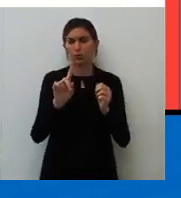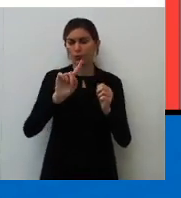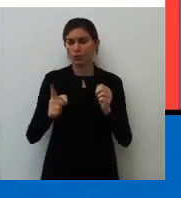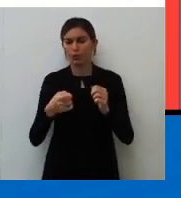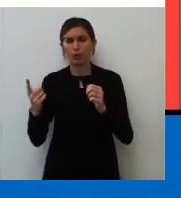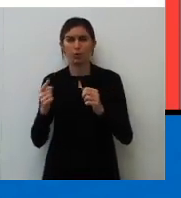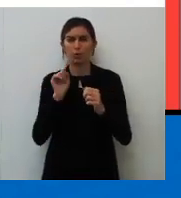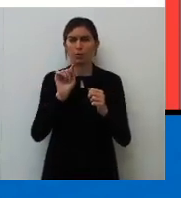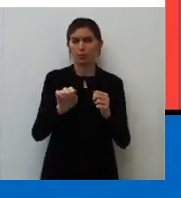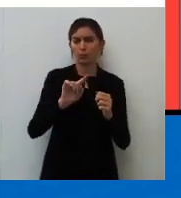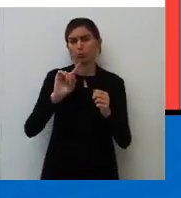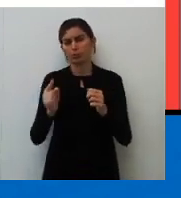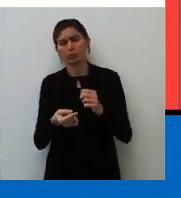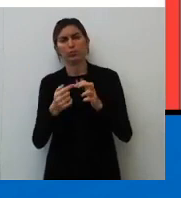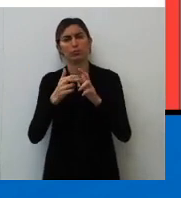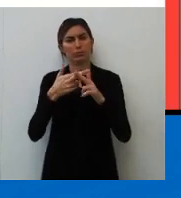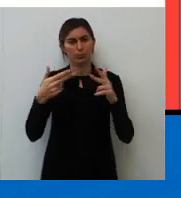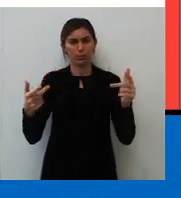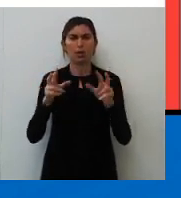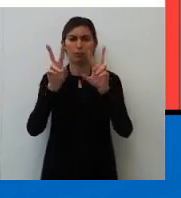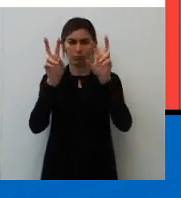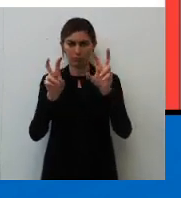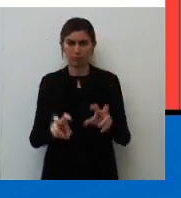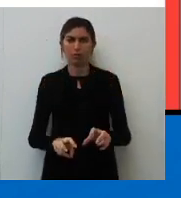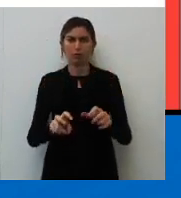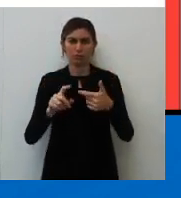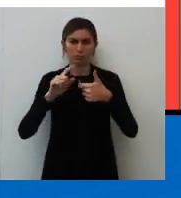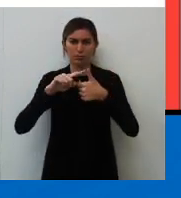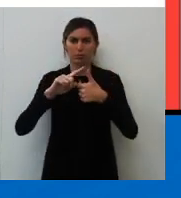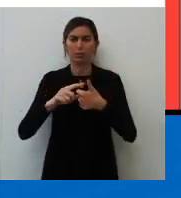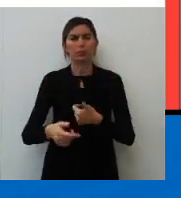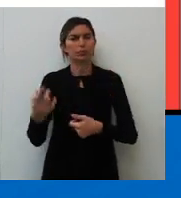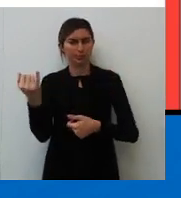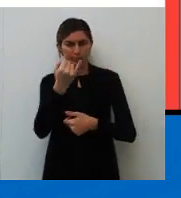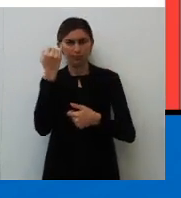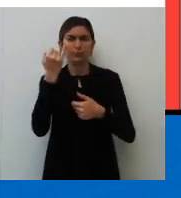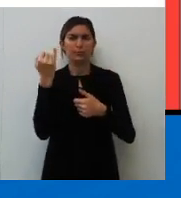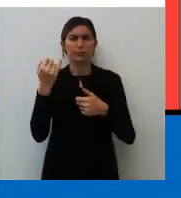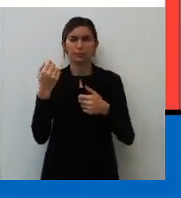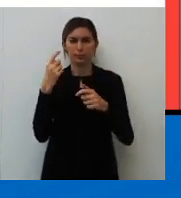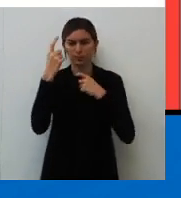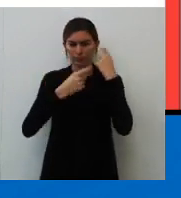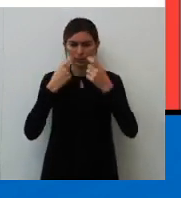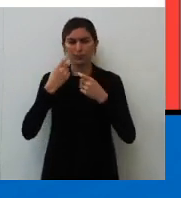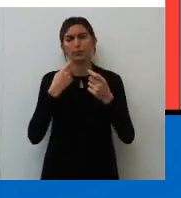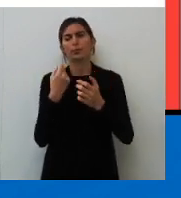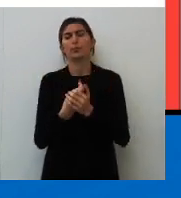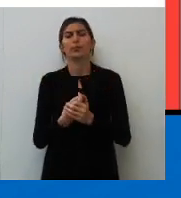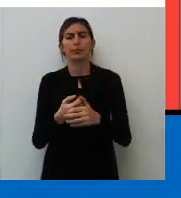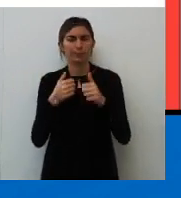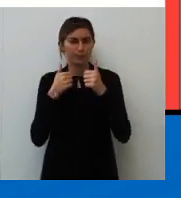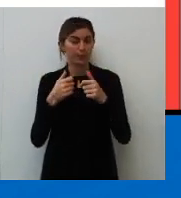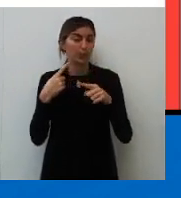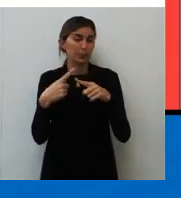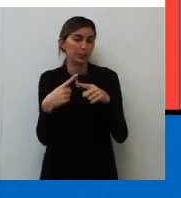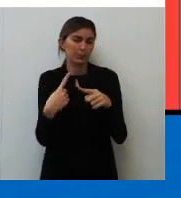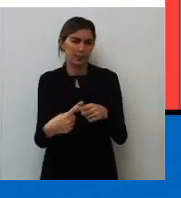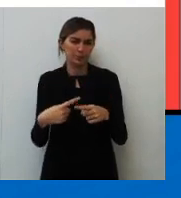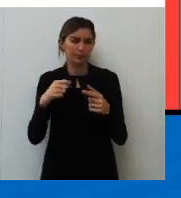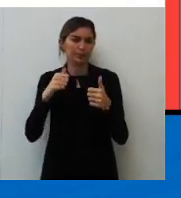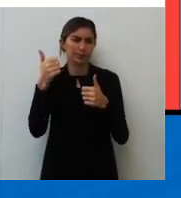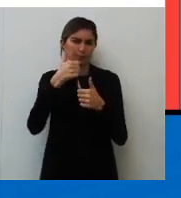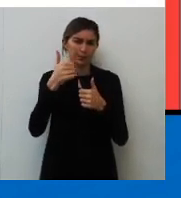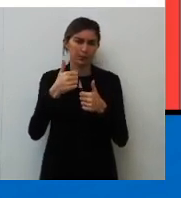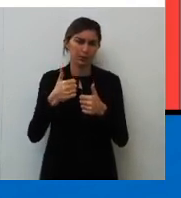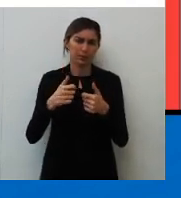pontuação. São assuntos que a primeira competência se preocupa muito, se preocupa bastante. Beleza? Porque tanto a primeira